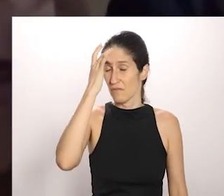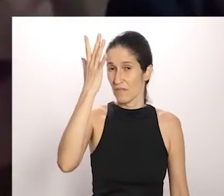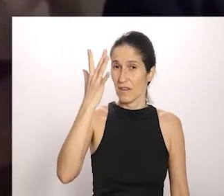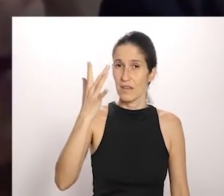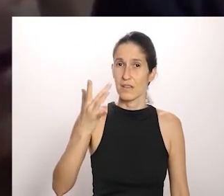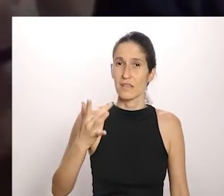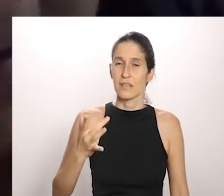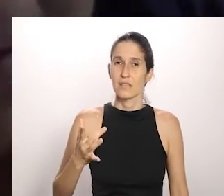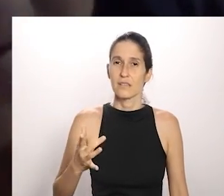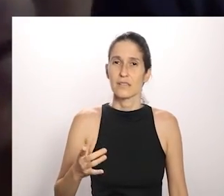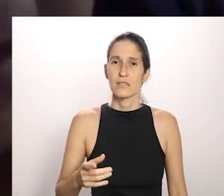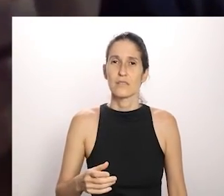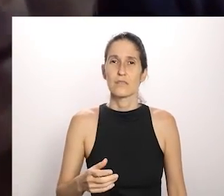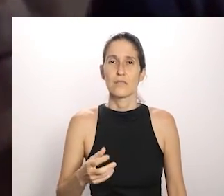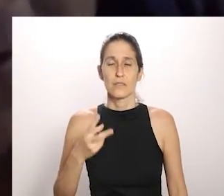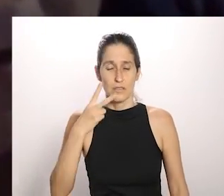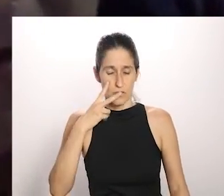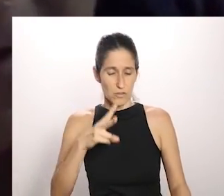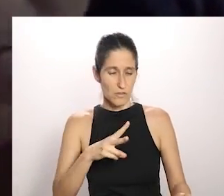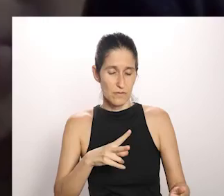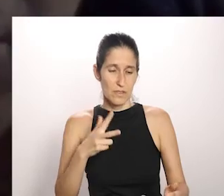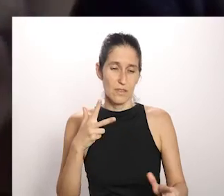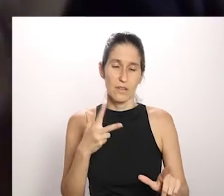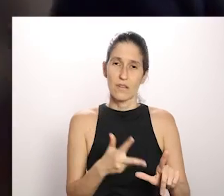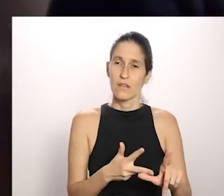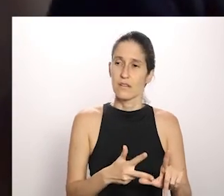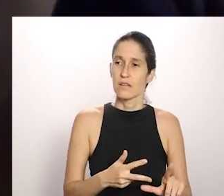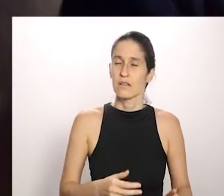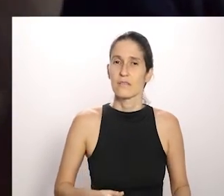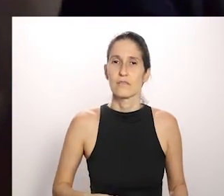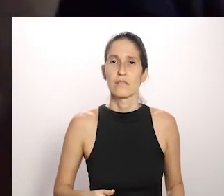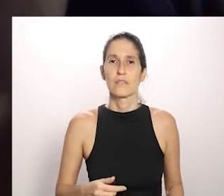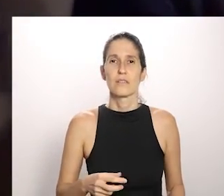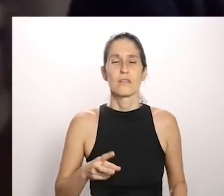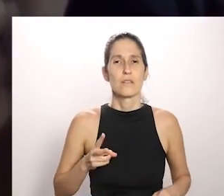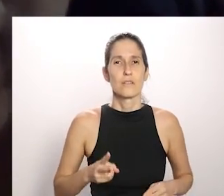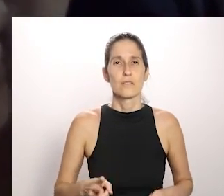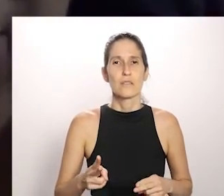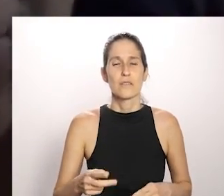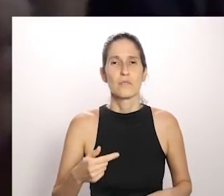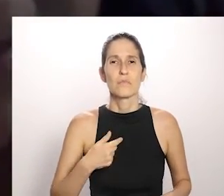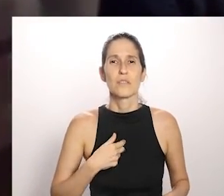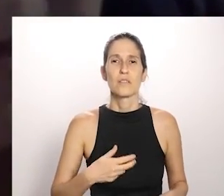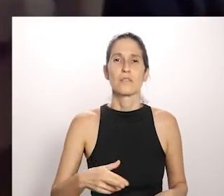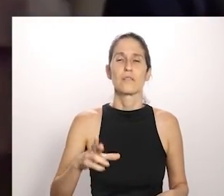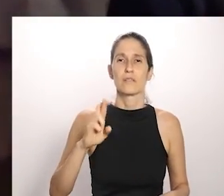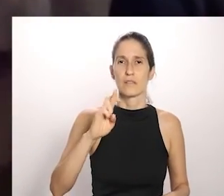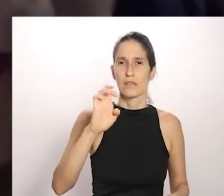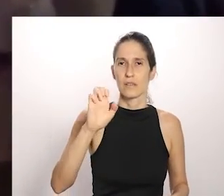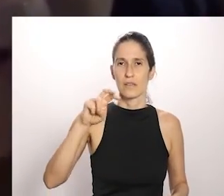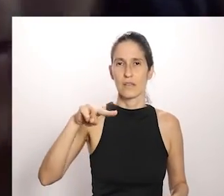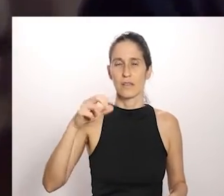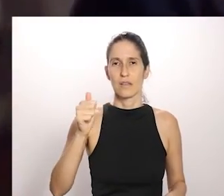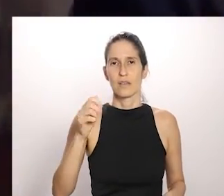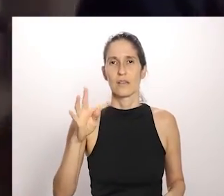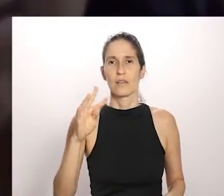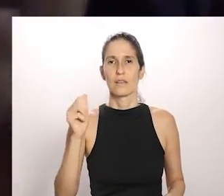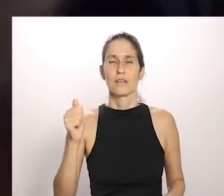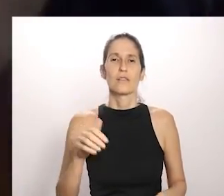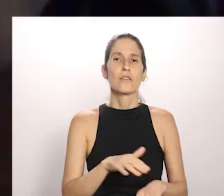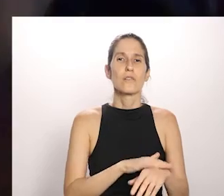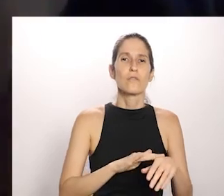popular ela também traz essa coisa a gente por exemplo eu com a Renata a gente está trocando mensagens com mestres